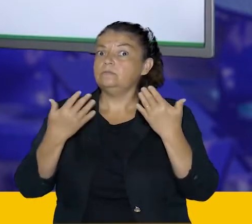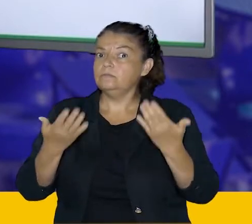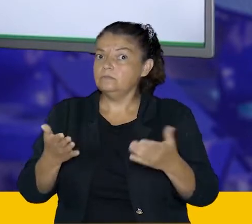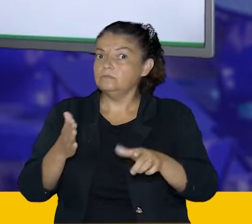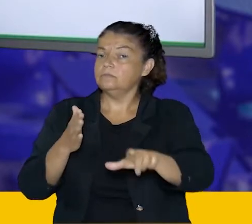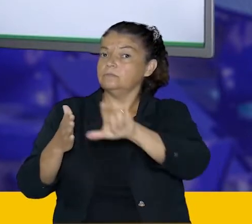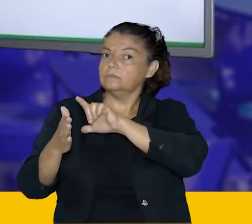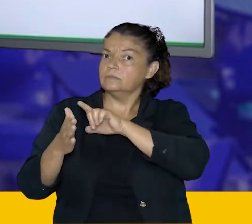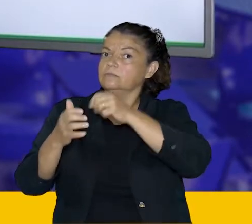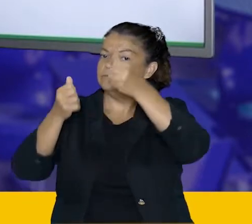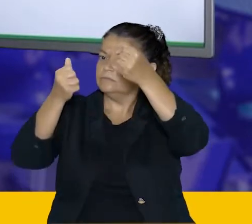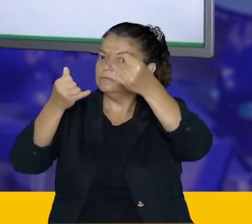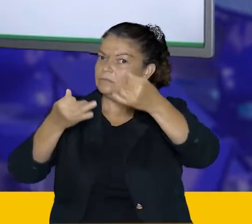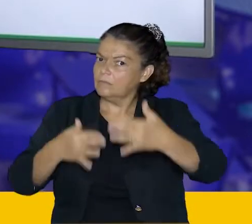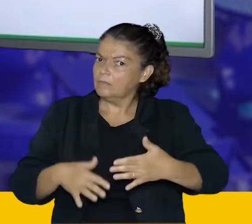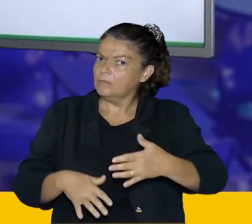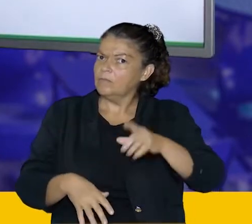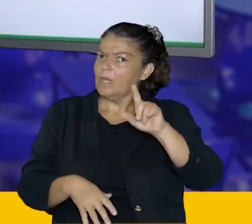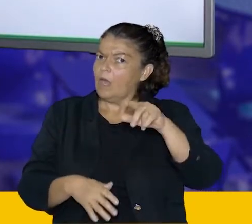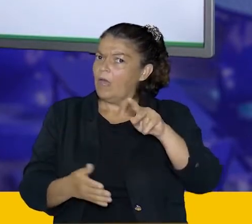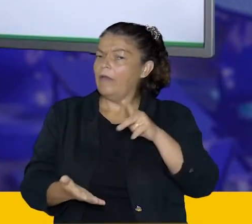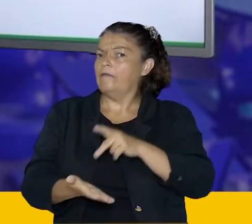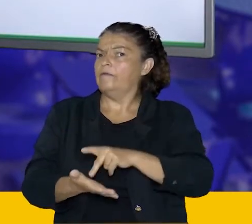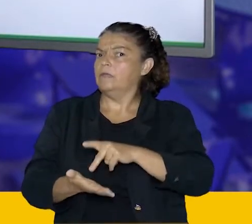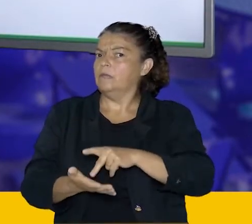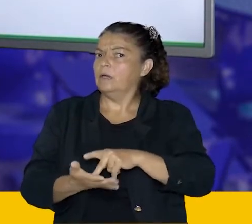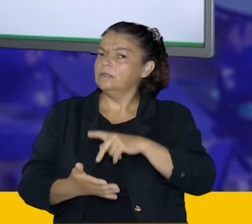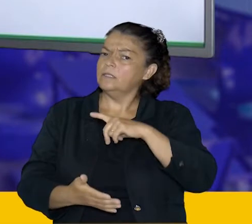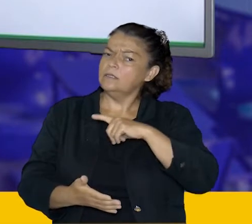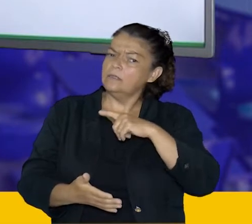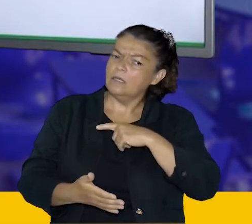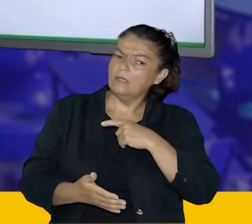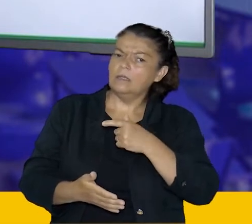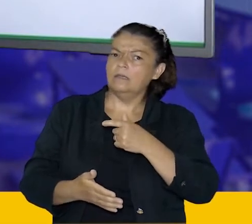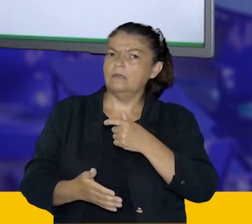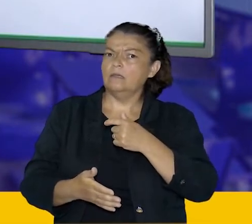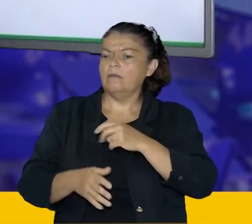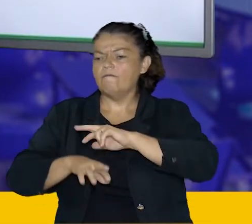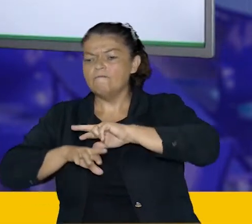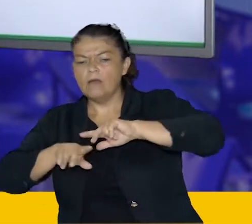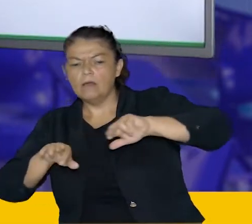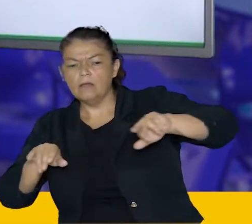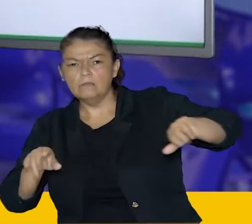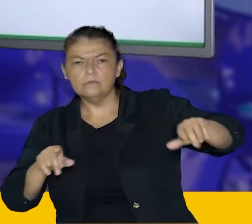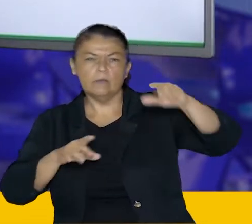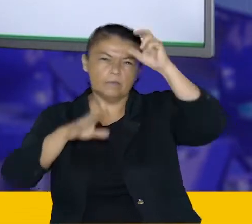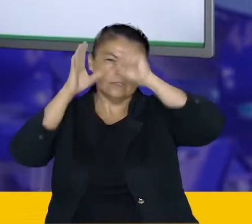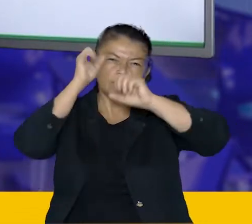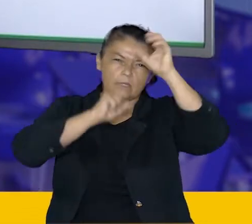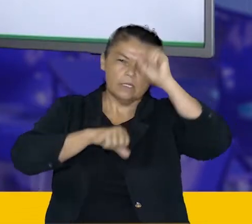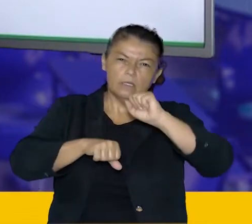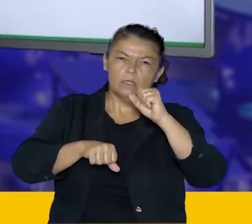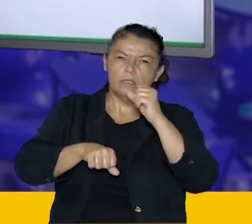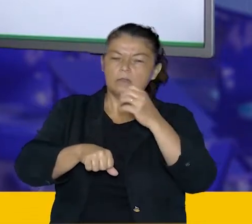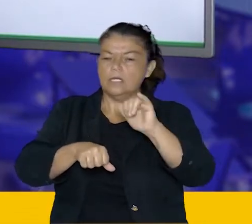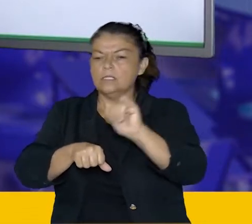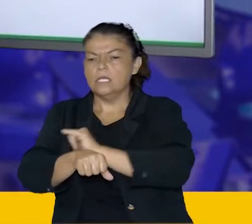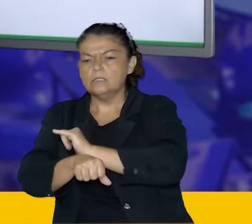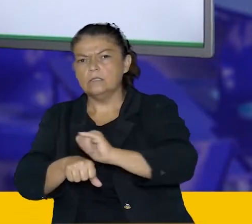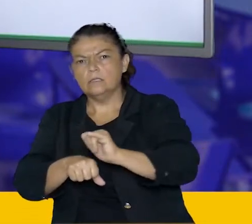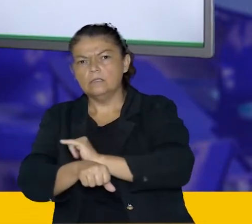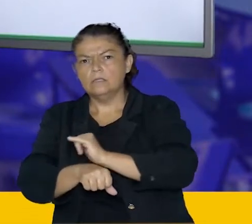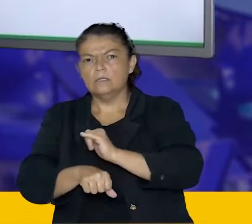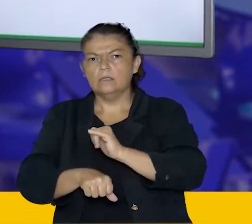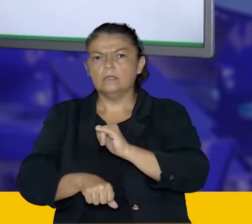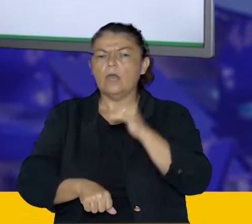eu falei em outras aulas, é provável que você tenha usado outra estratégia, tenha utilizado a regra de 3. Mas se você consegue relacionar essas